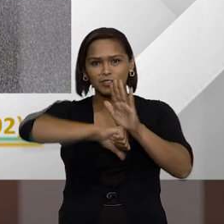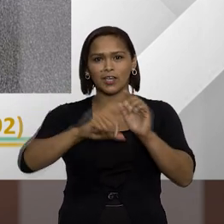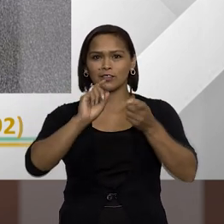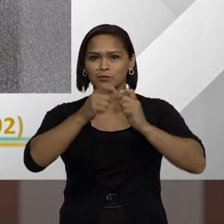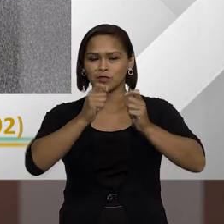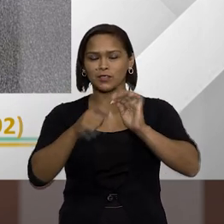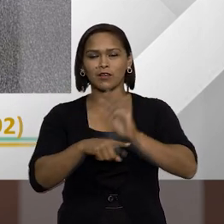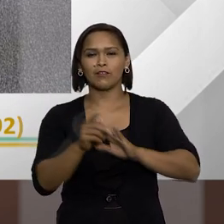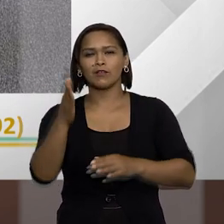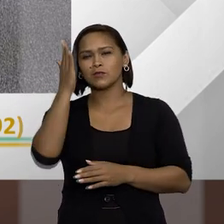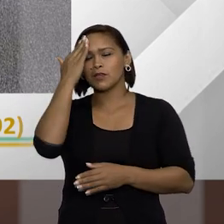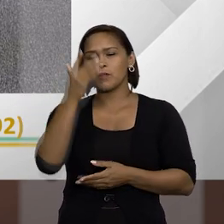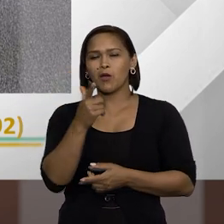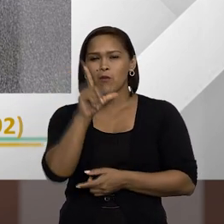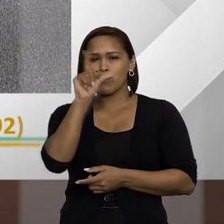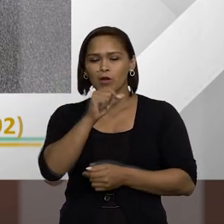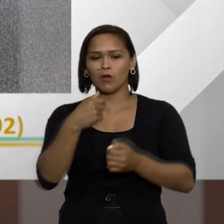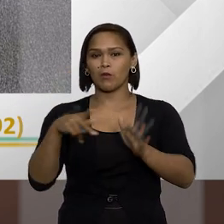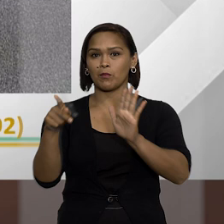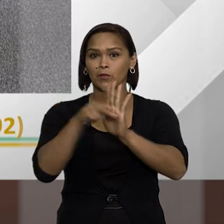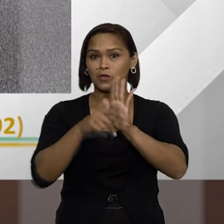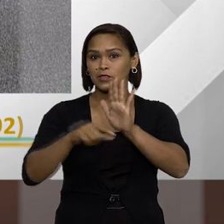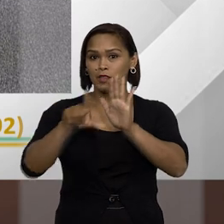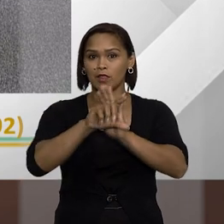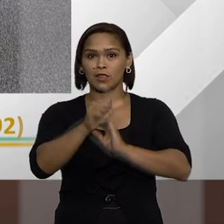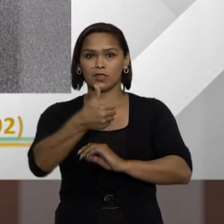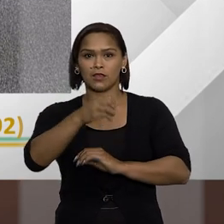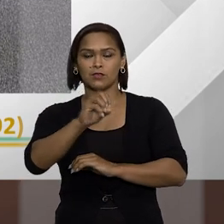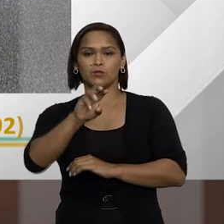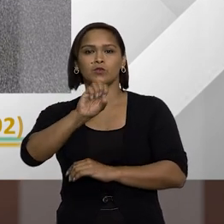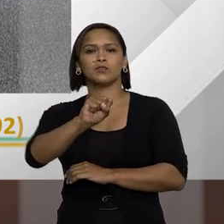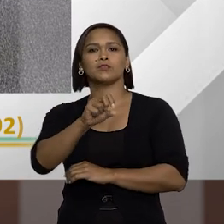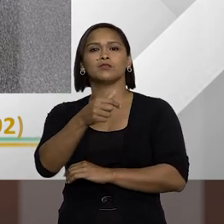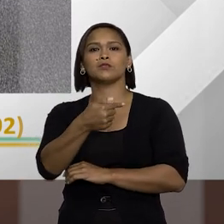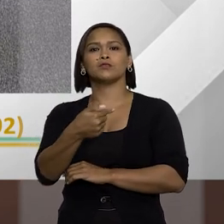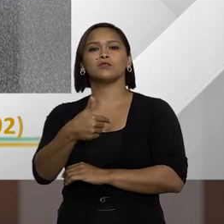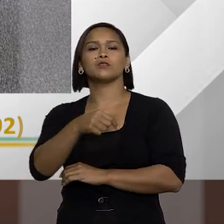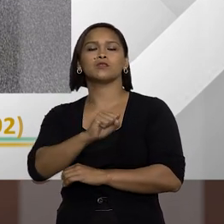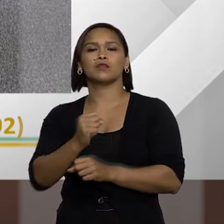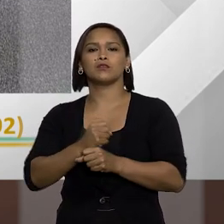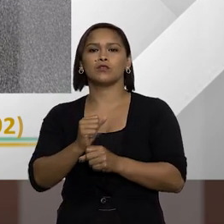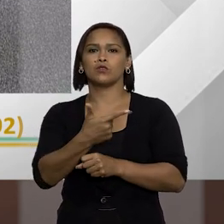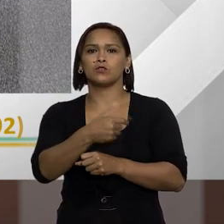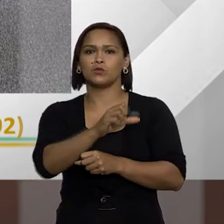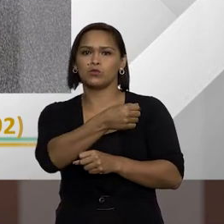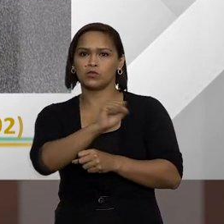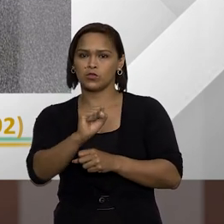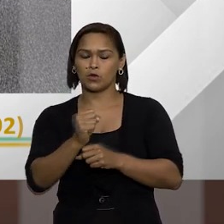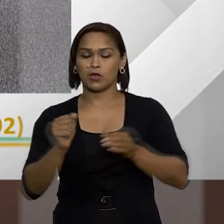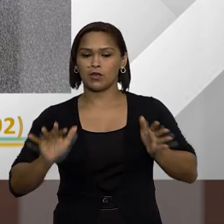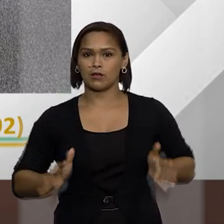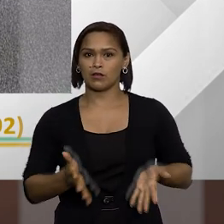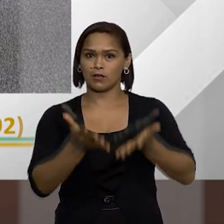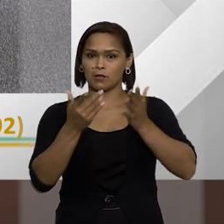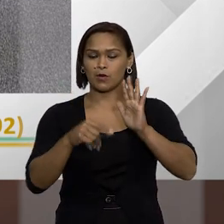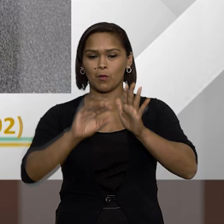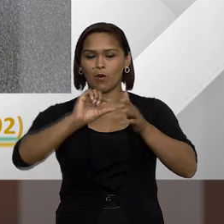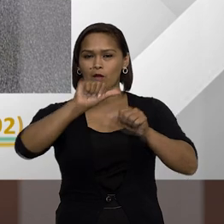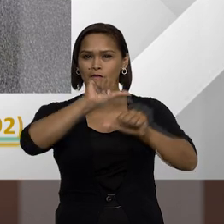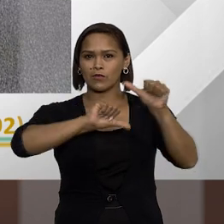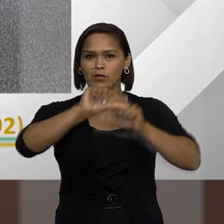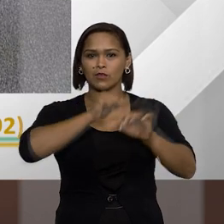Inclusive nós vamos saber um pouco sobre o projeto de lei 10.887 de 2018 que promove